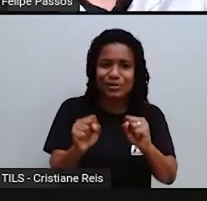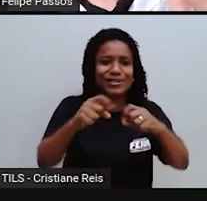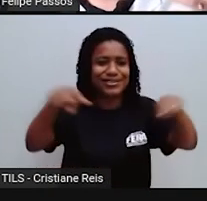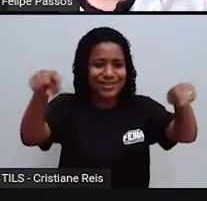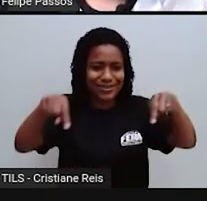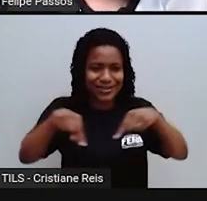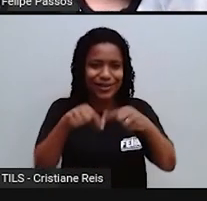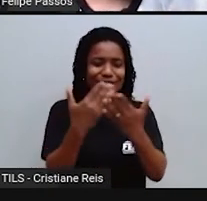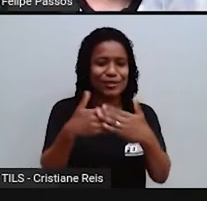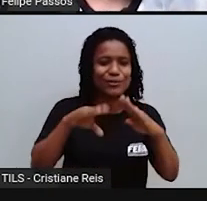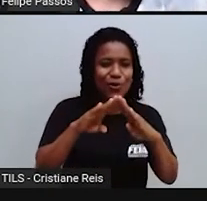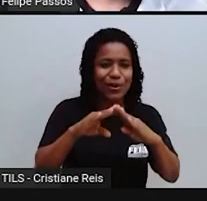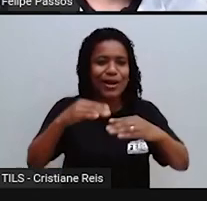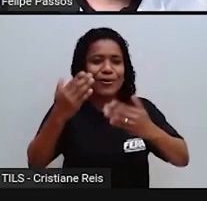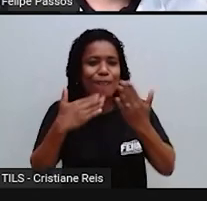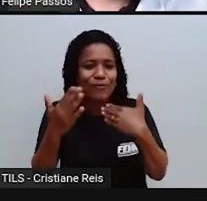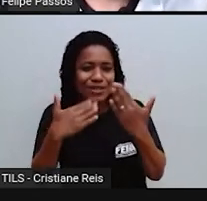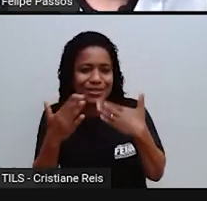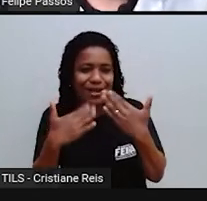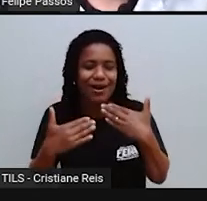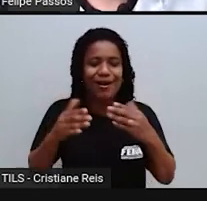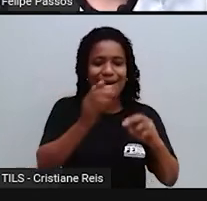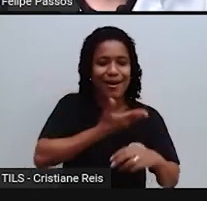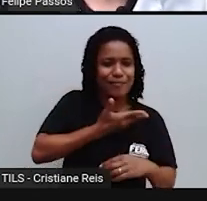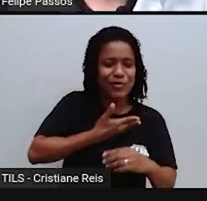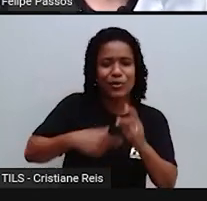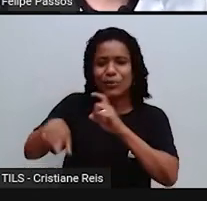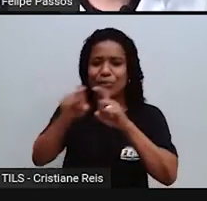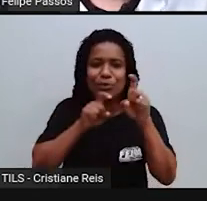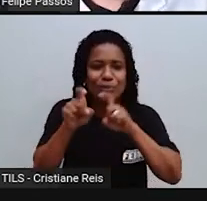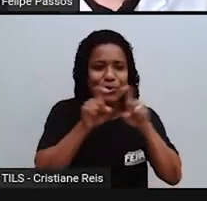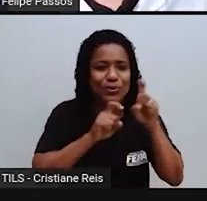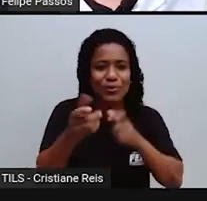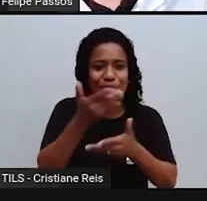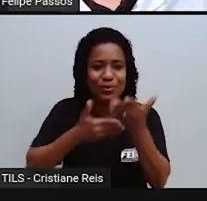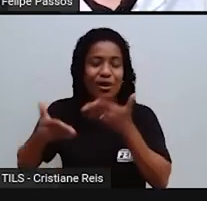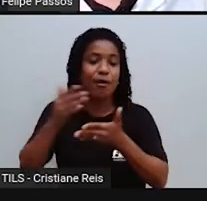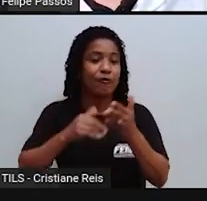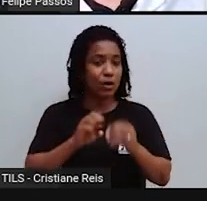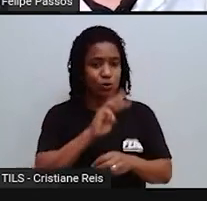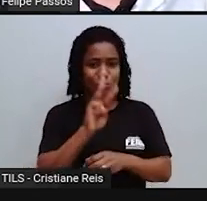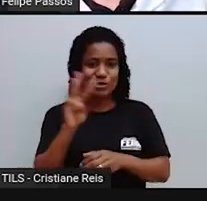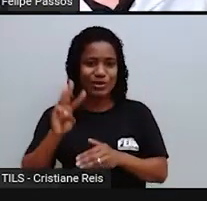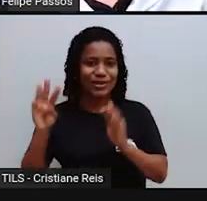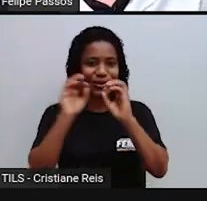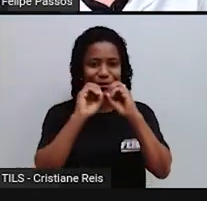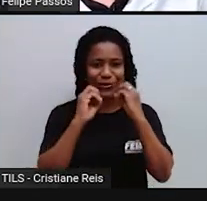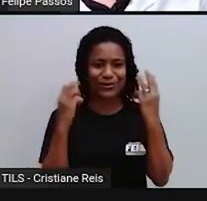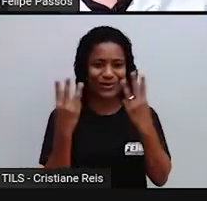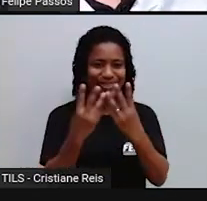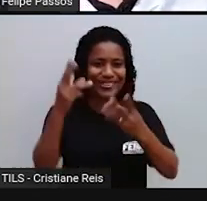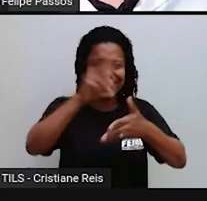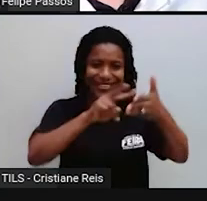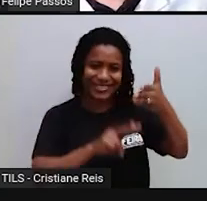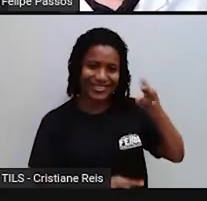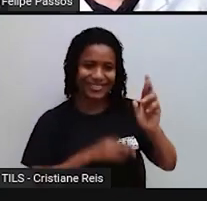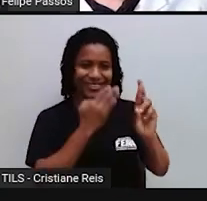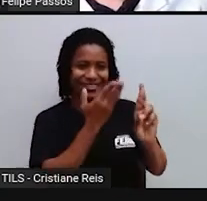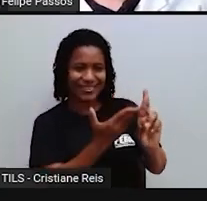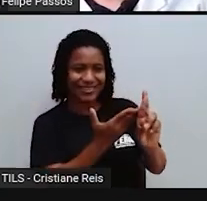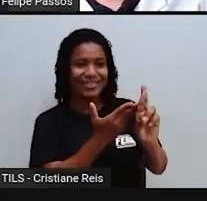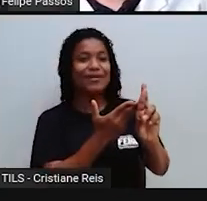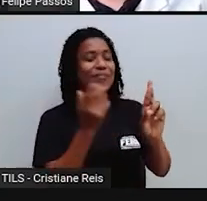de aula, leve essa discussão para a sua roda de amigos, vai no site da ONU, lê um pouquinho mais sobre esse material, que tem muita coisa para ser